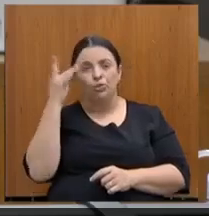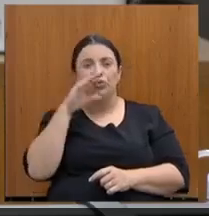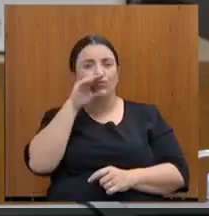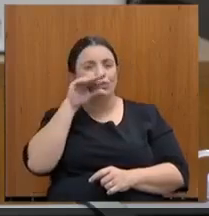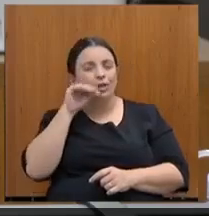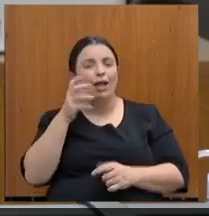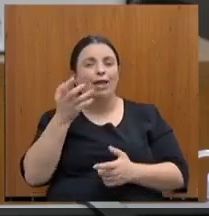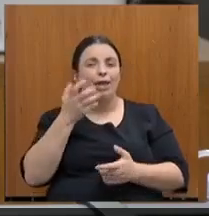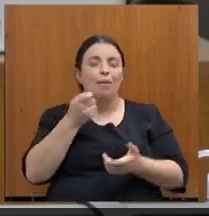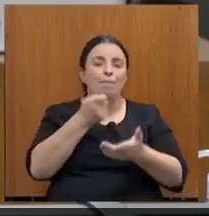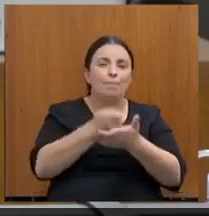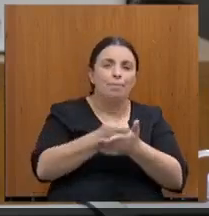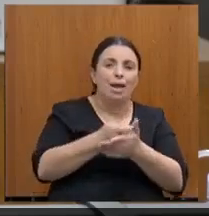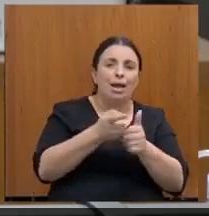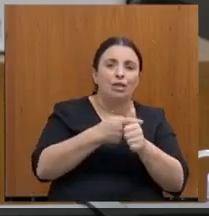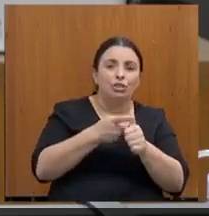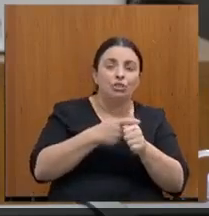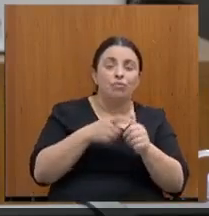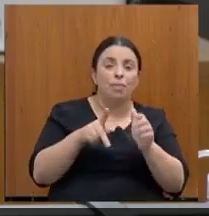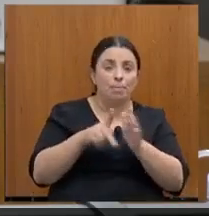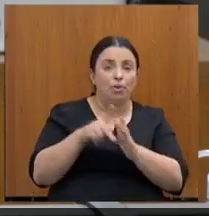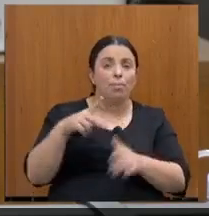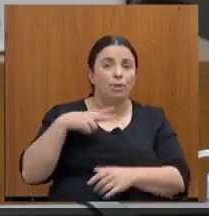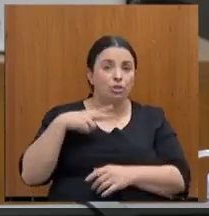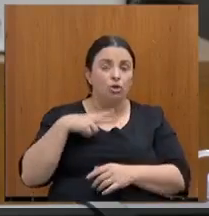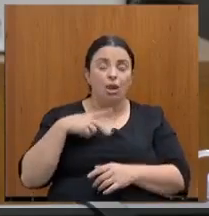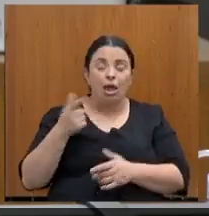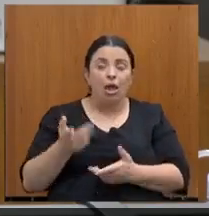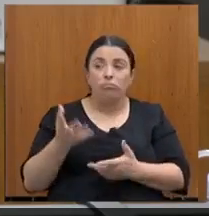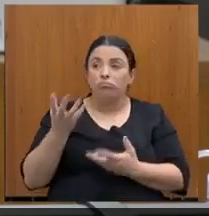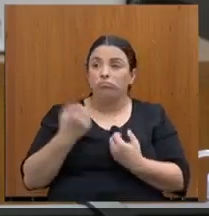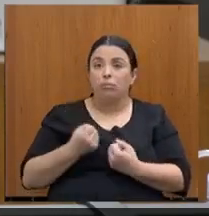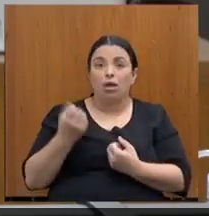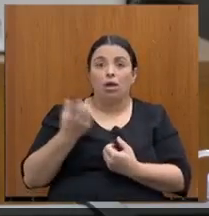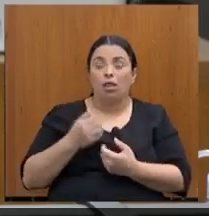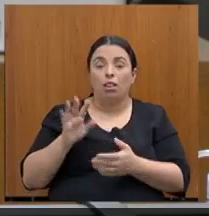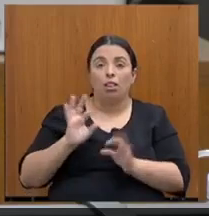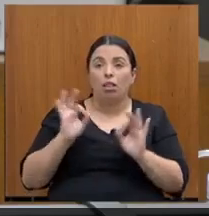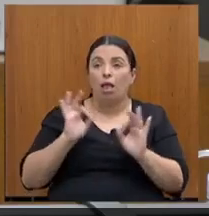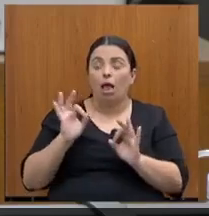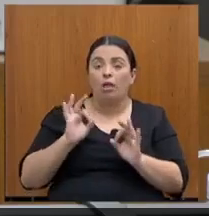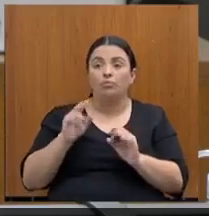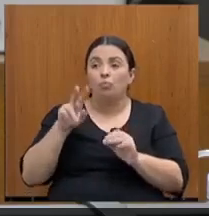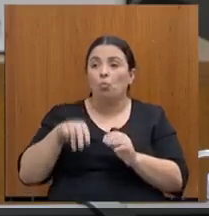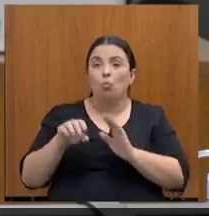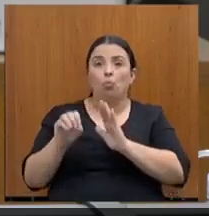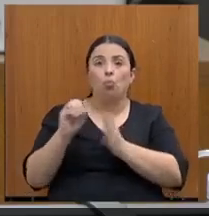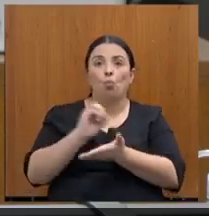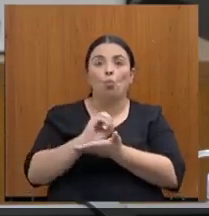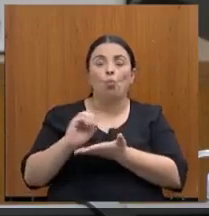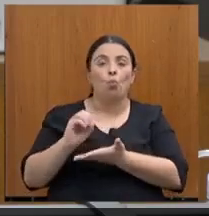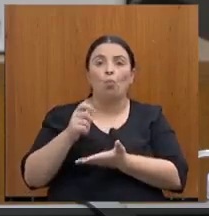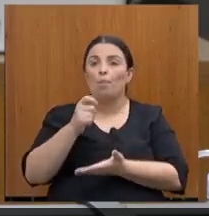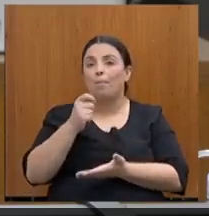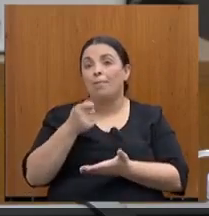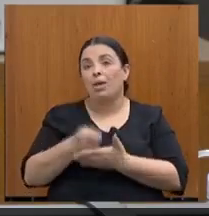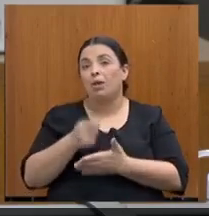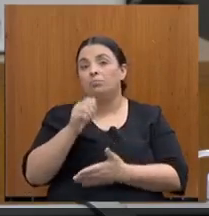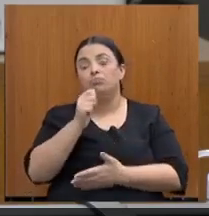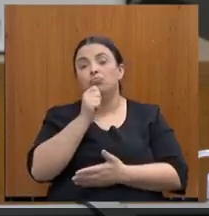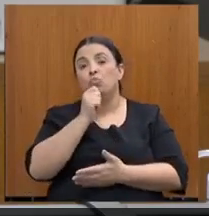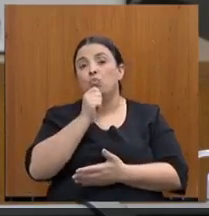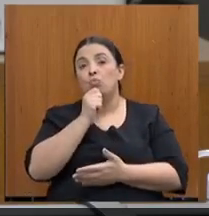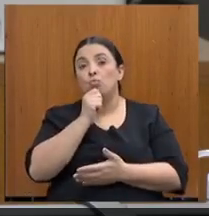teve que se replanejar, ele não recebe o dinheiro que é retorno do trabalho dele. Então, eu queria parabenizar por hoje a gente ter essa